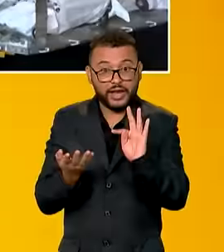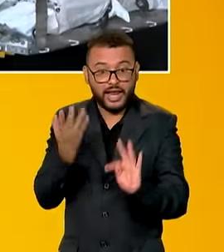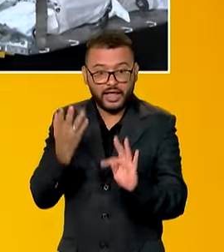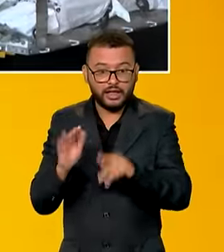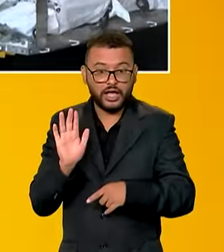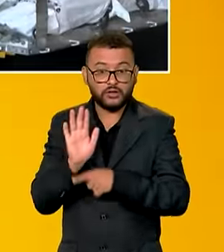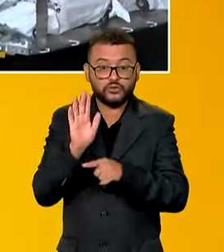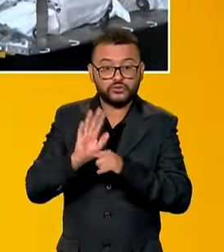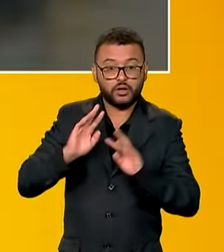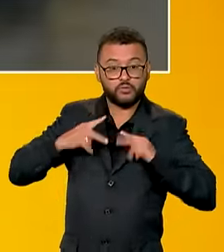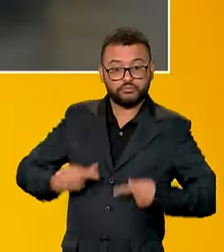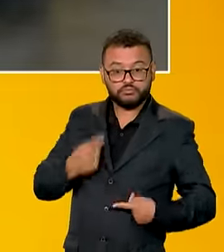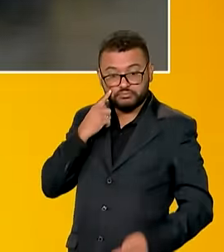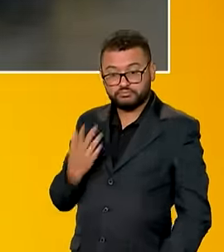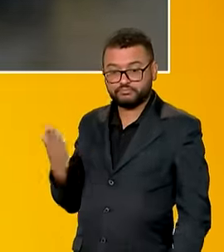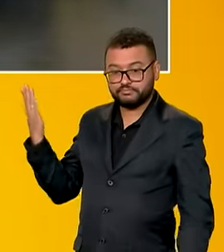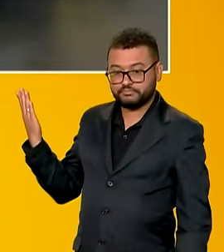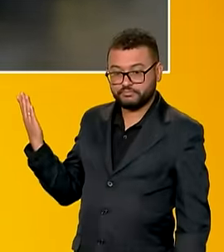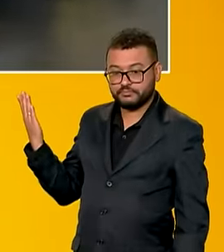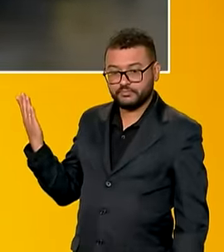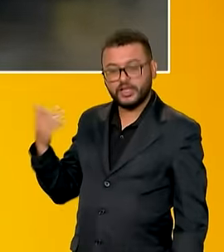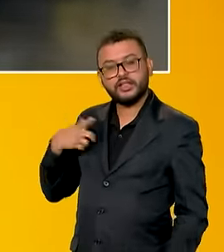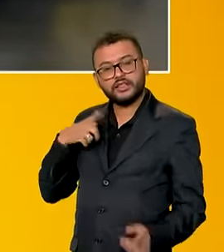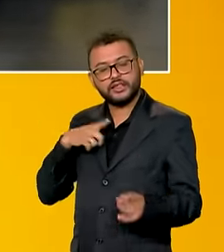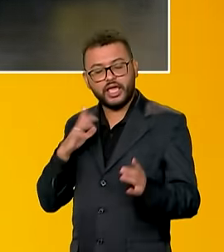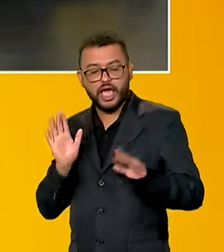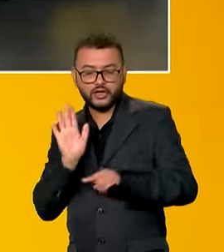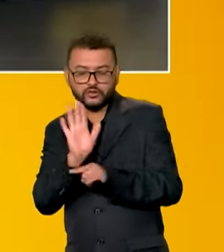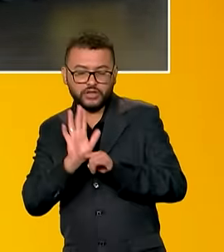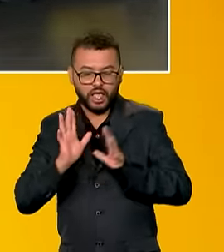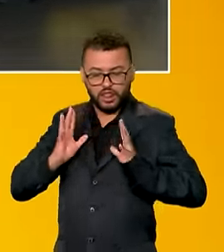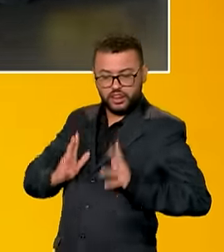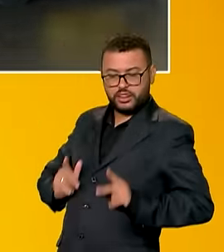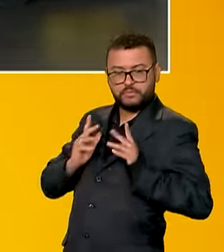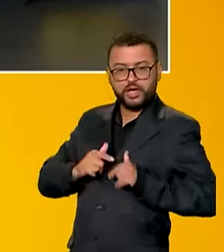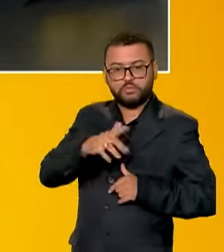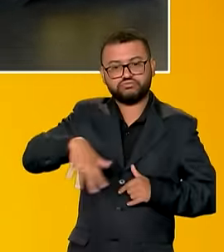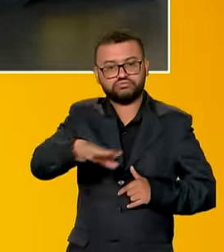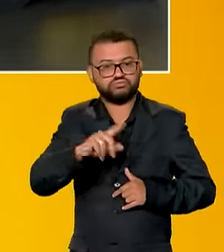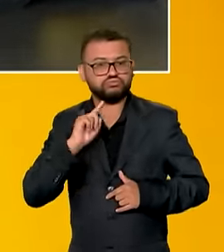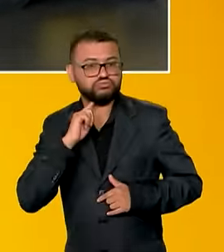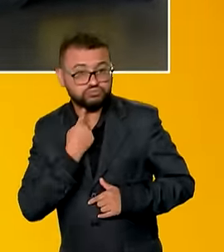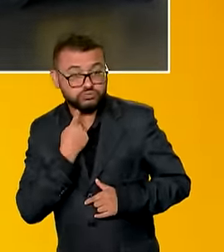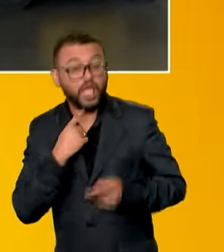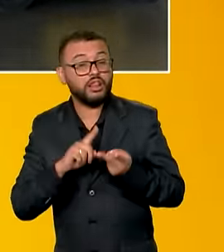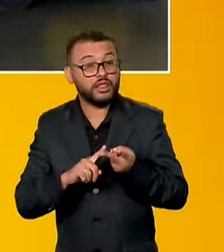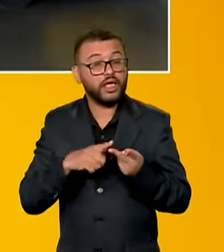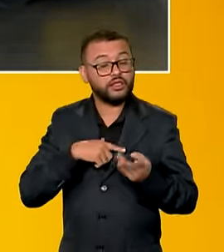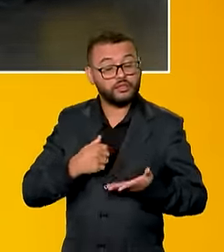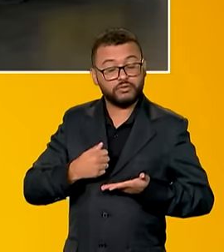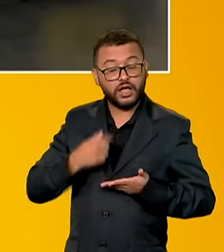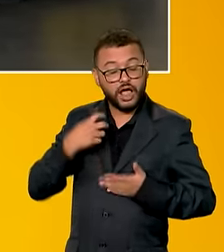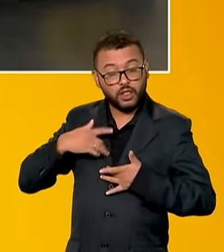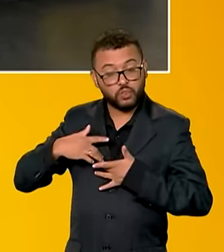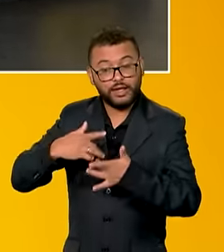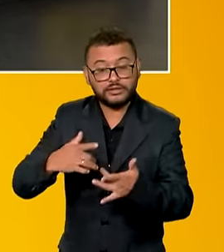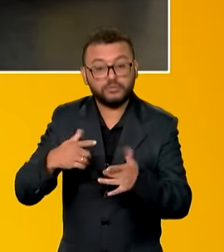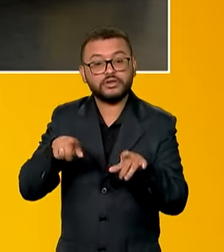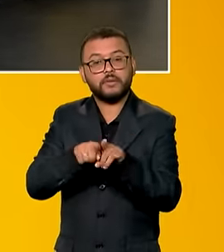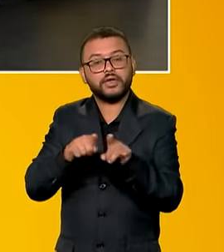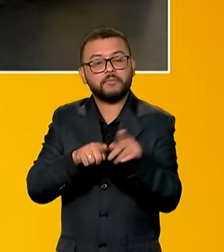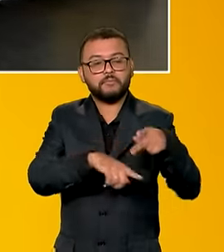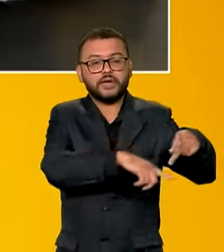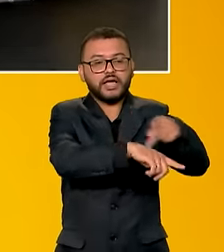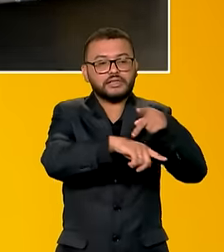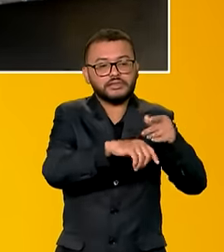humanitária. Esse equipamento vai ajudar na limpeza das áreas afetadas. A doação se soma ao apoio de outros